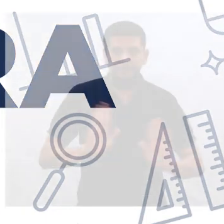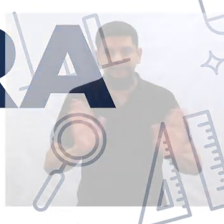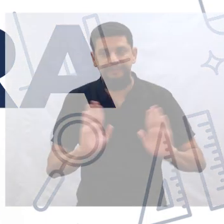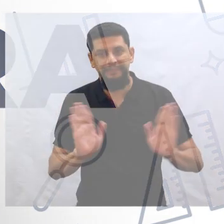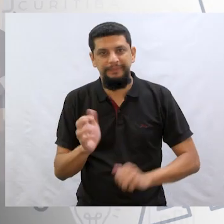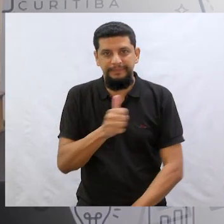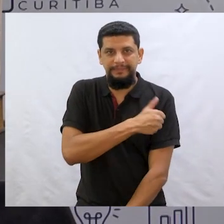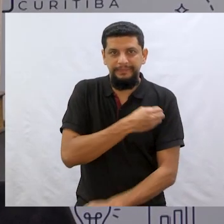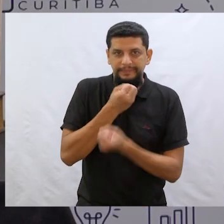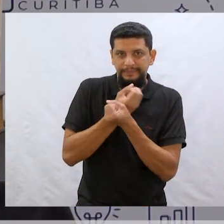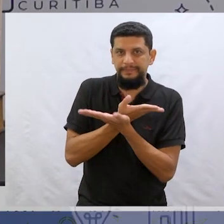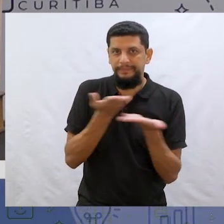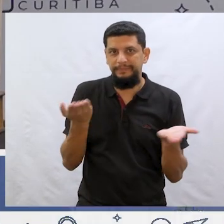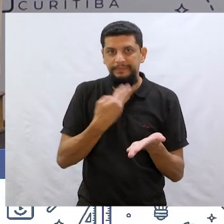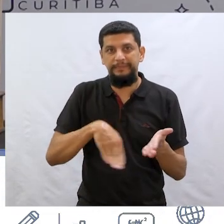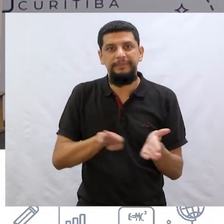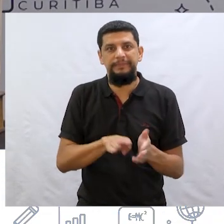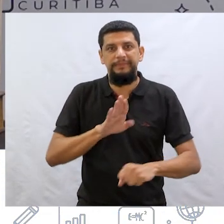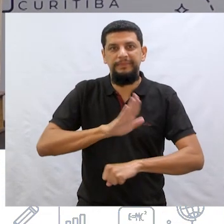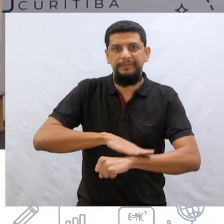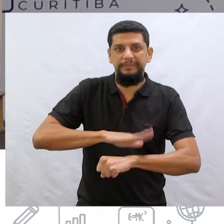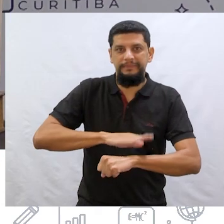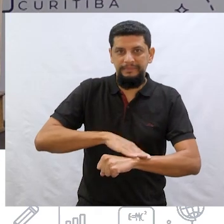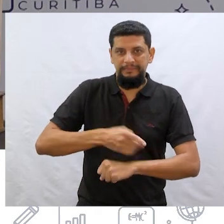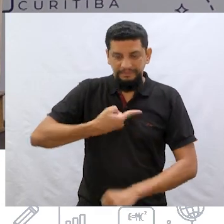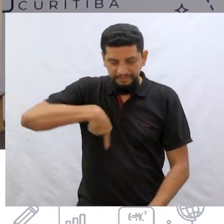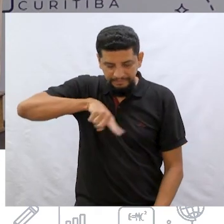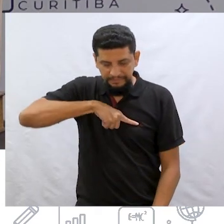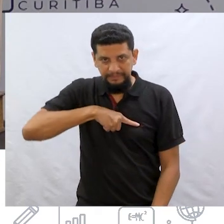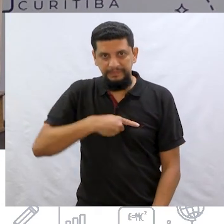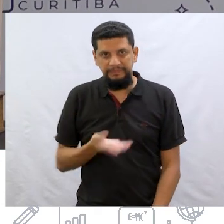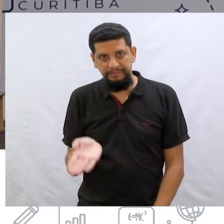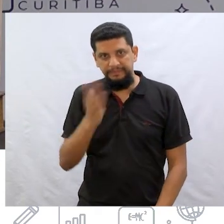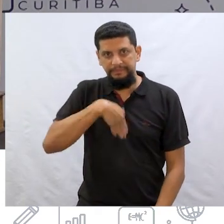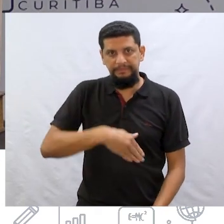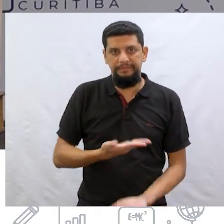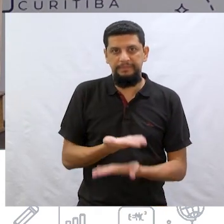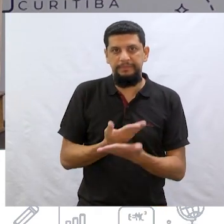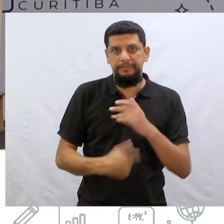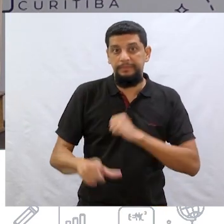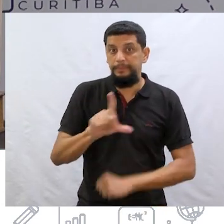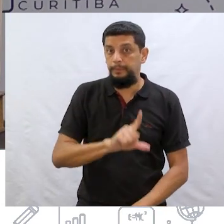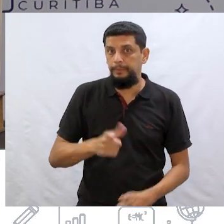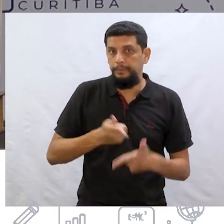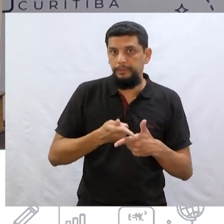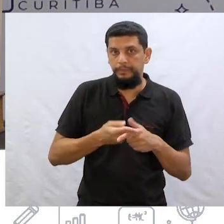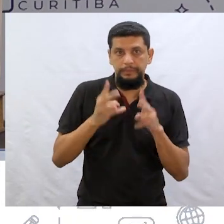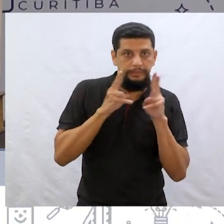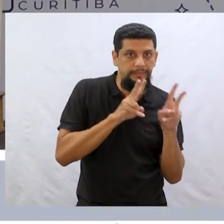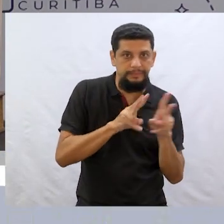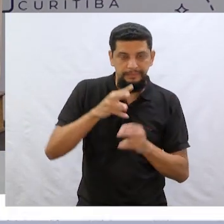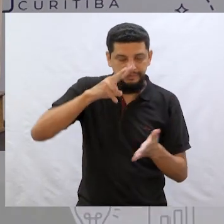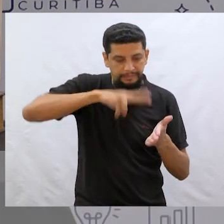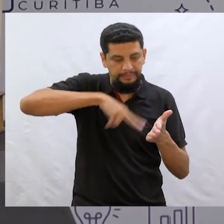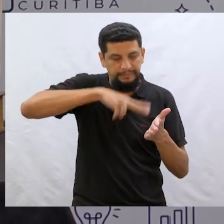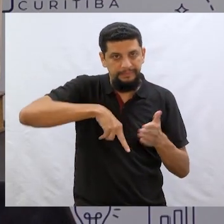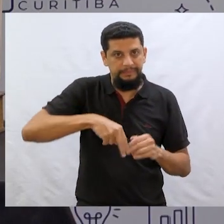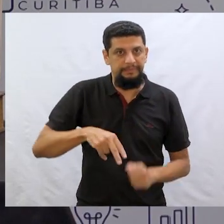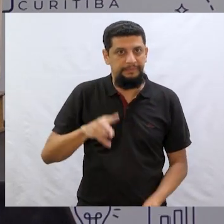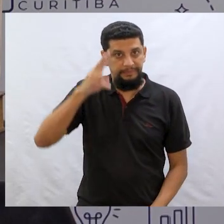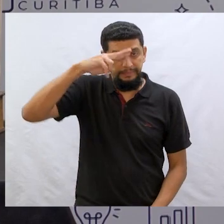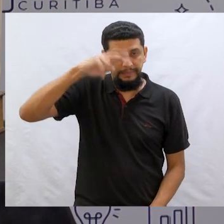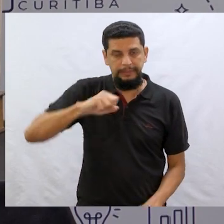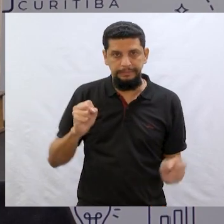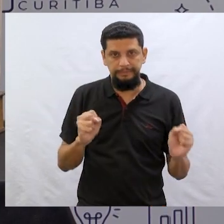Olá, pessoal, tudo bem? Chegou mais um momento nosso. Vamos para a nossa aula de literatura, porque ouvir e ler histórias é uma